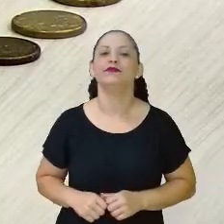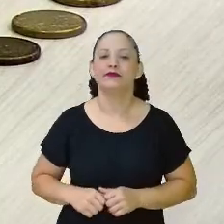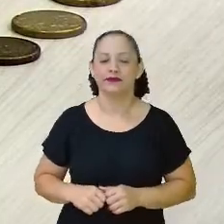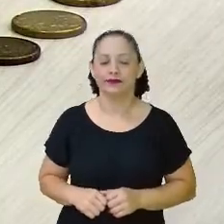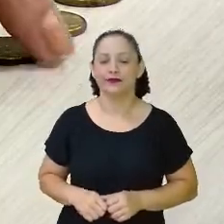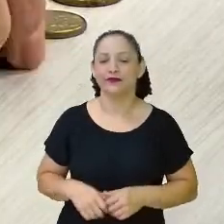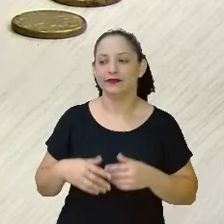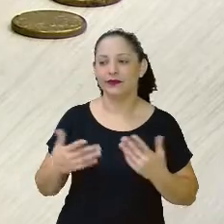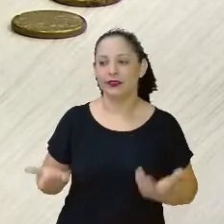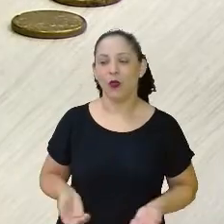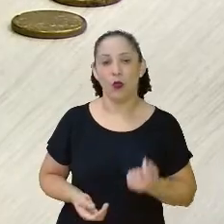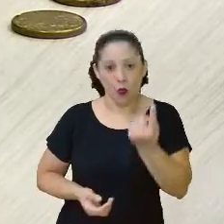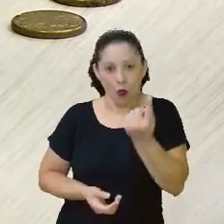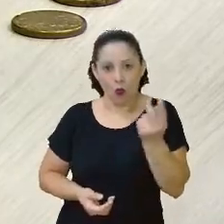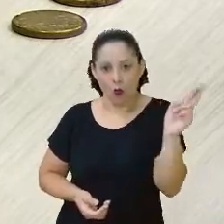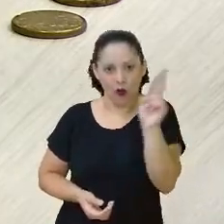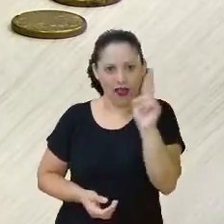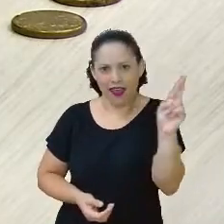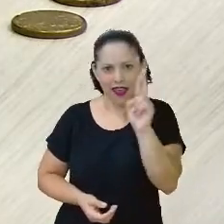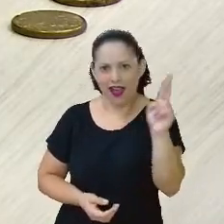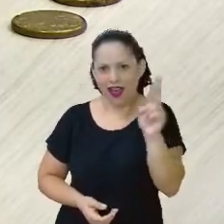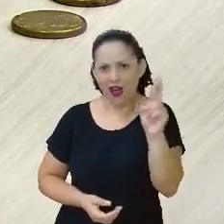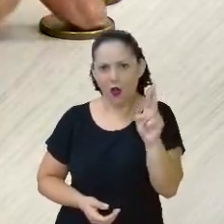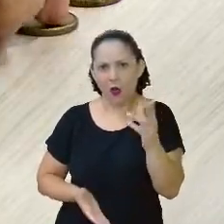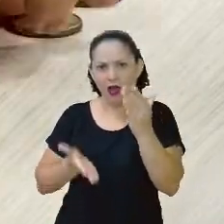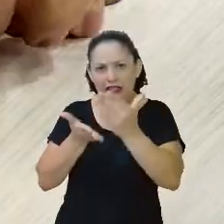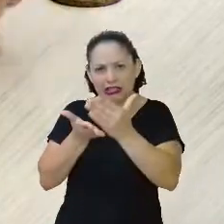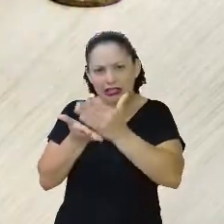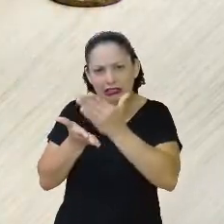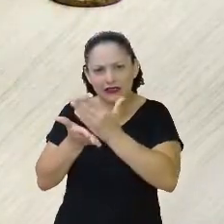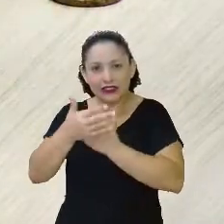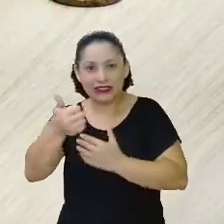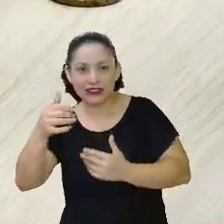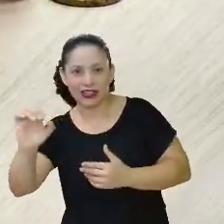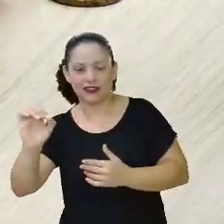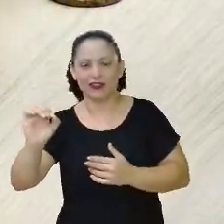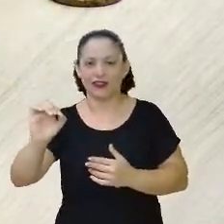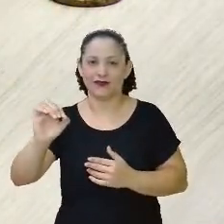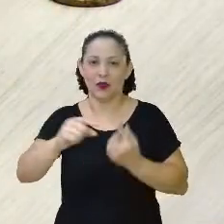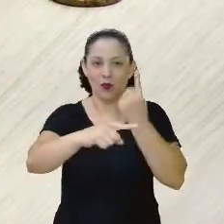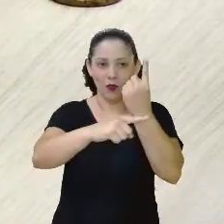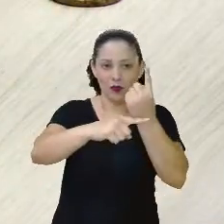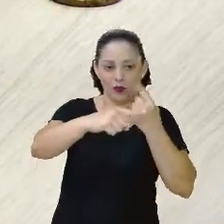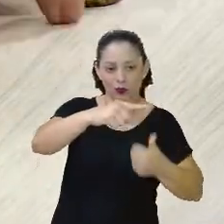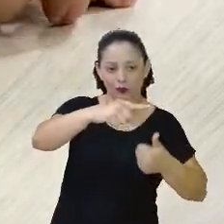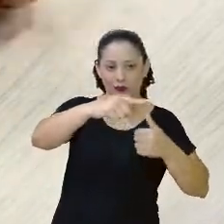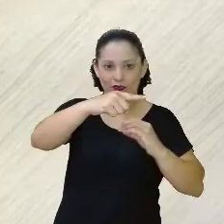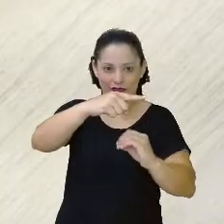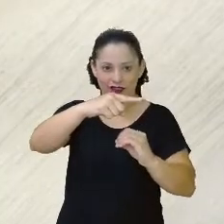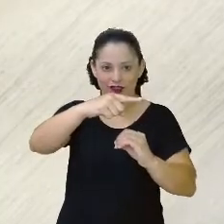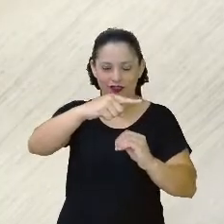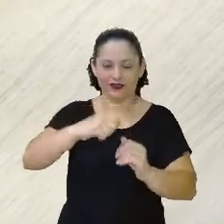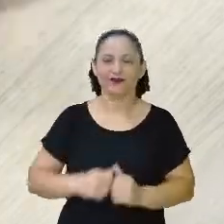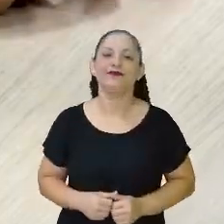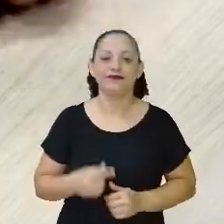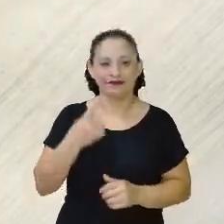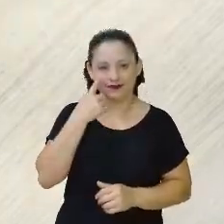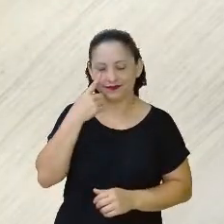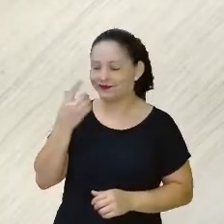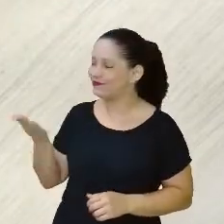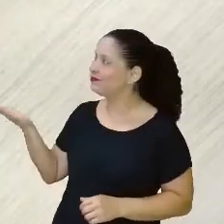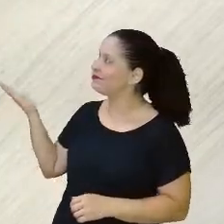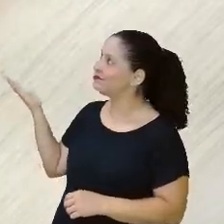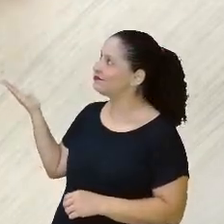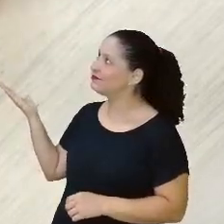partes, ó, uma, duas, três, quatro, cinco, seis,